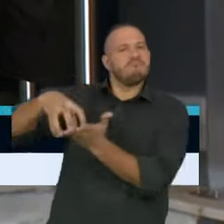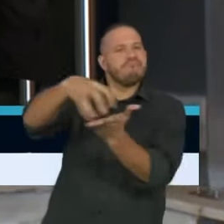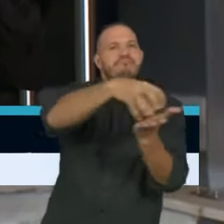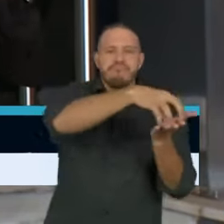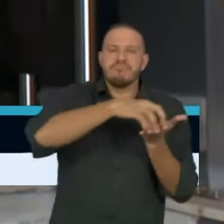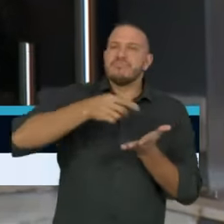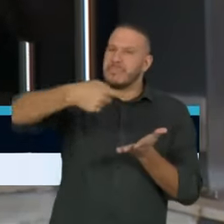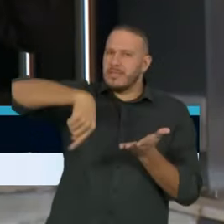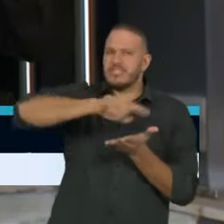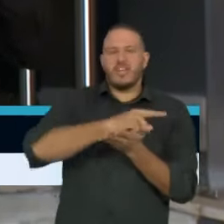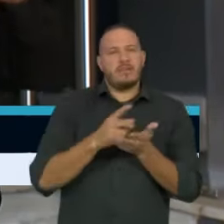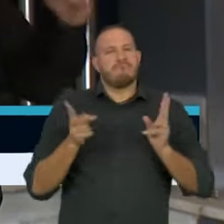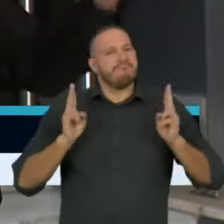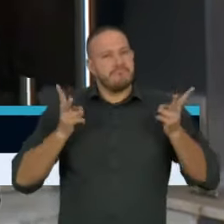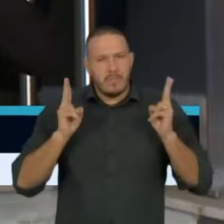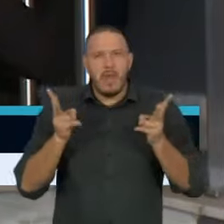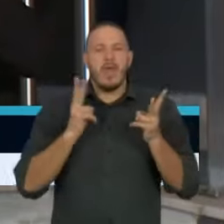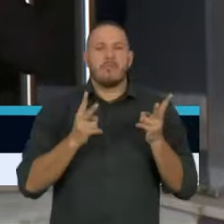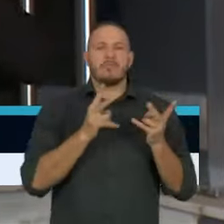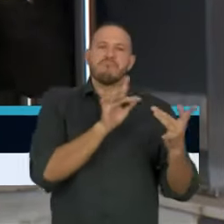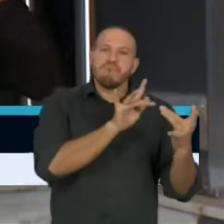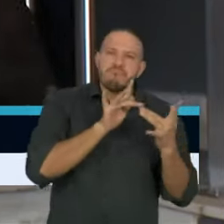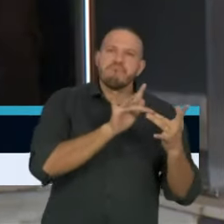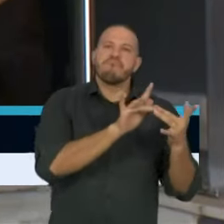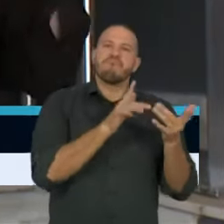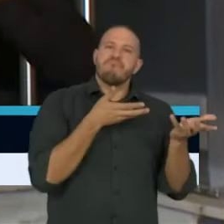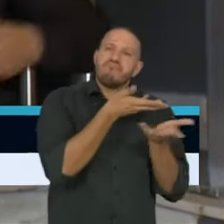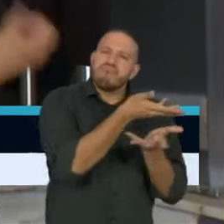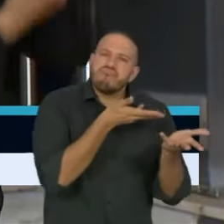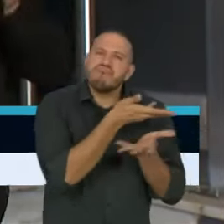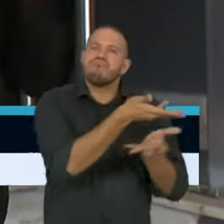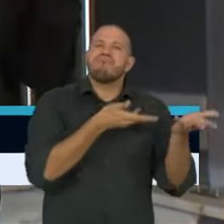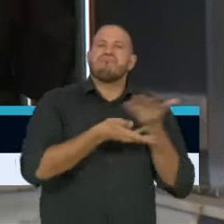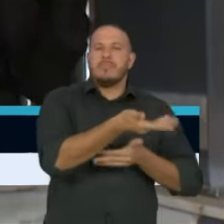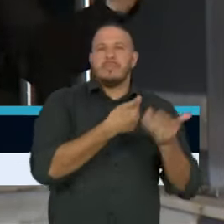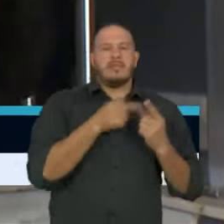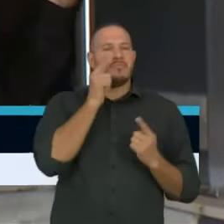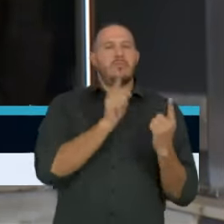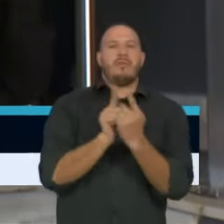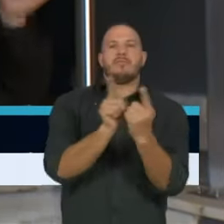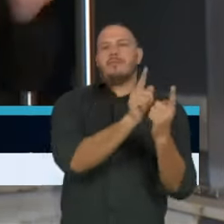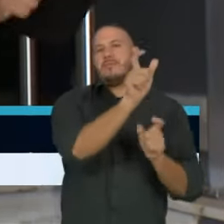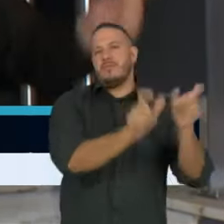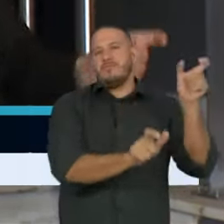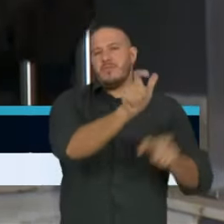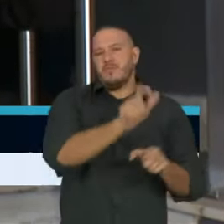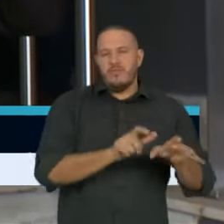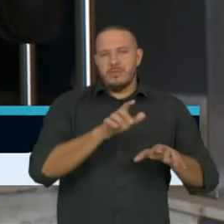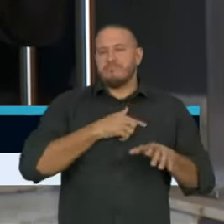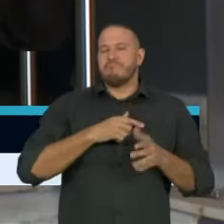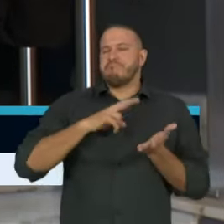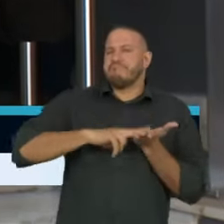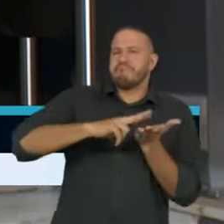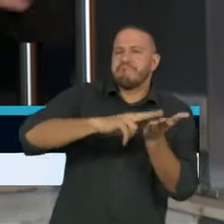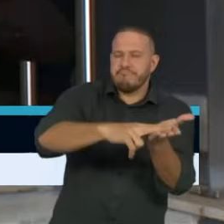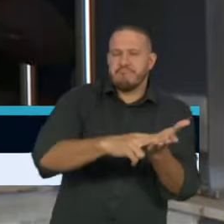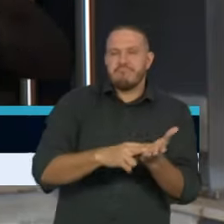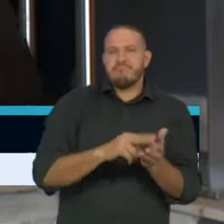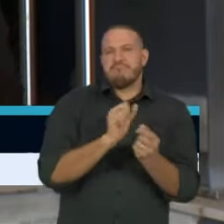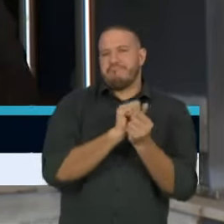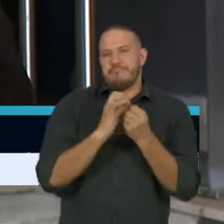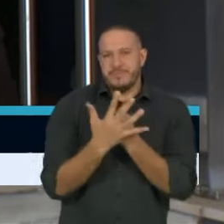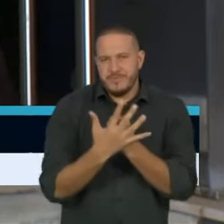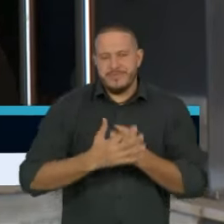permanentemente se relaciona para criar um plano de atender os pacientes com o novo coronavírus.